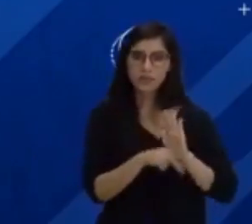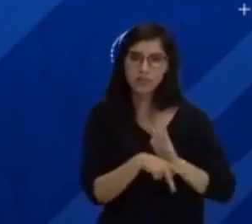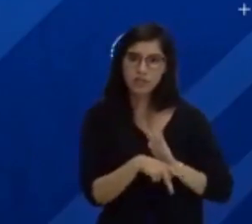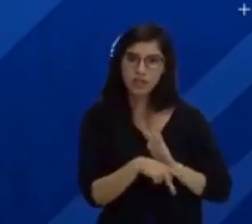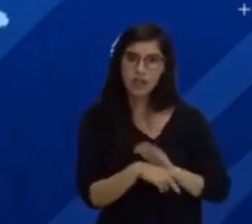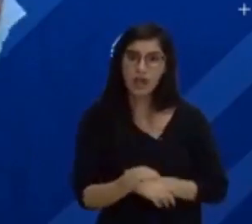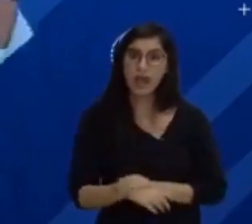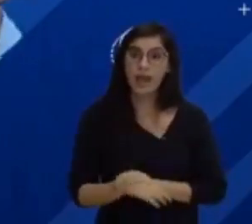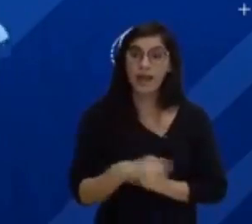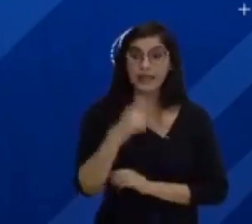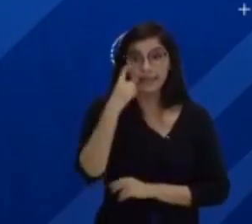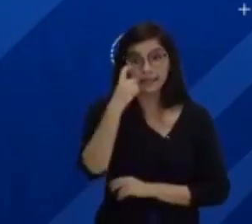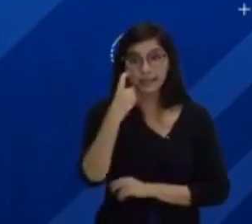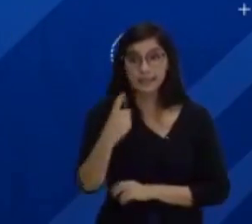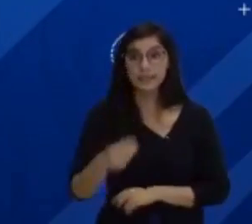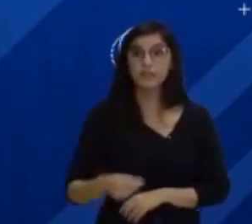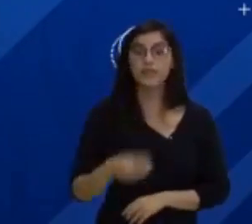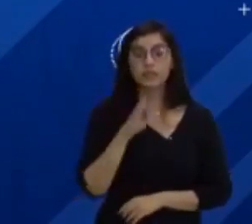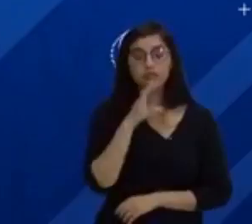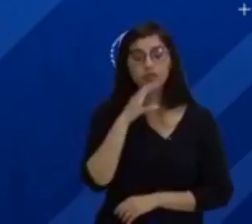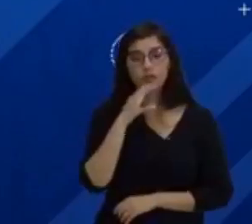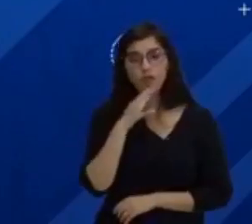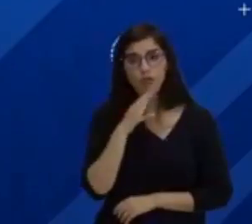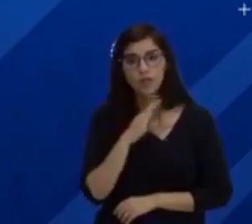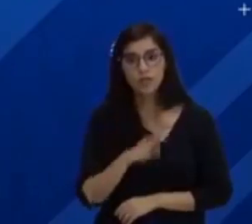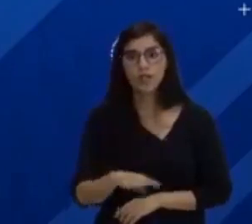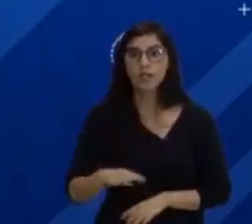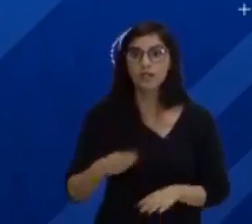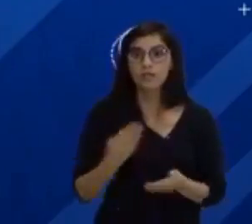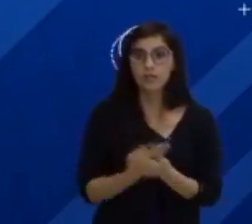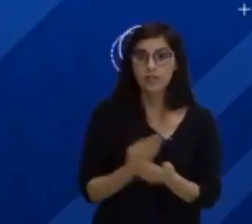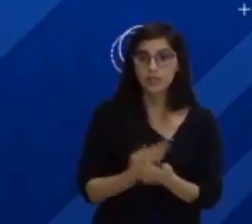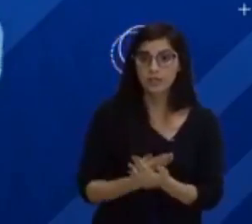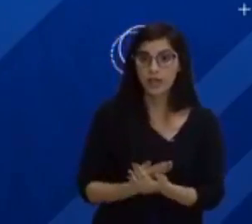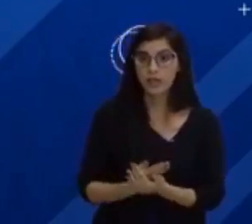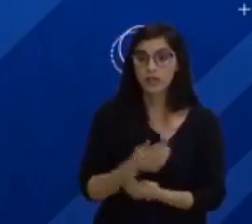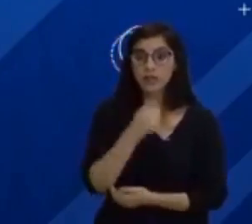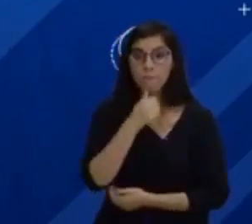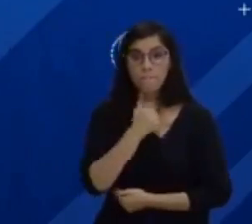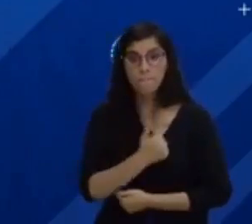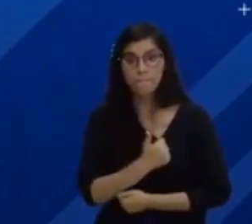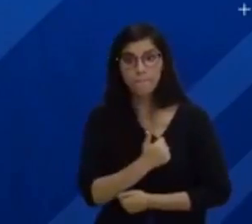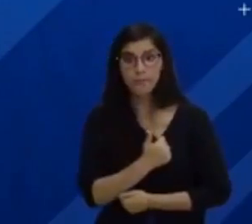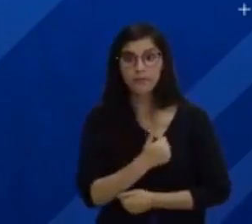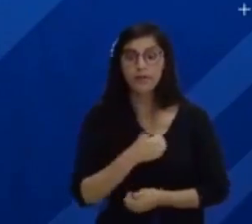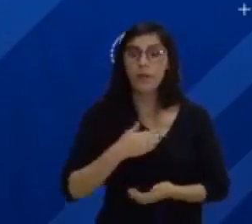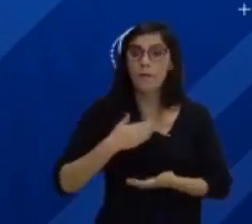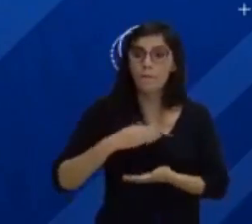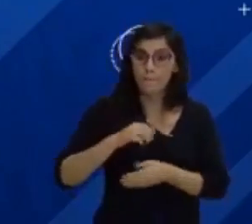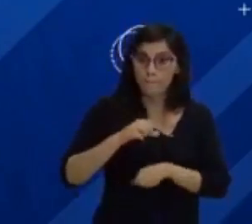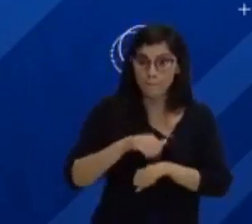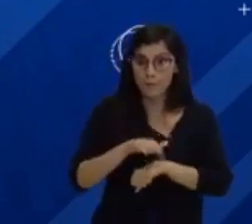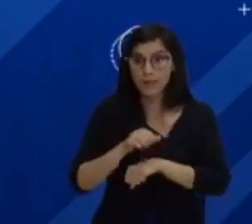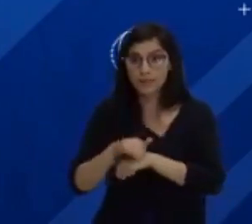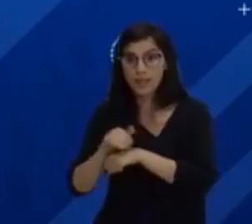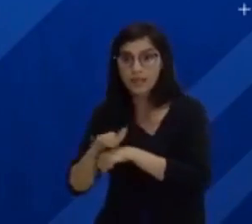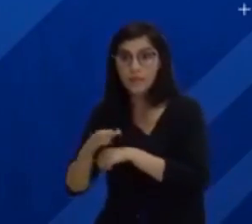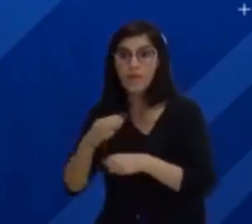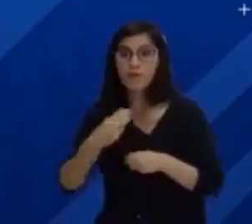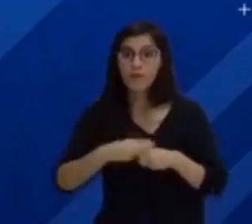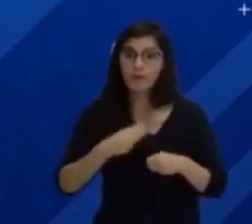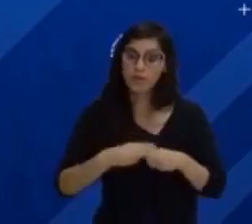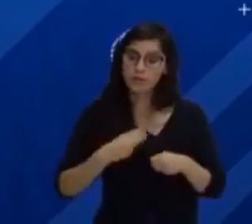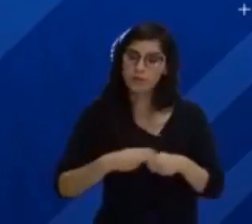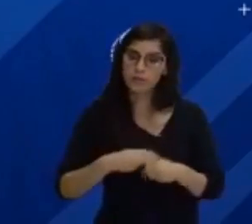do sistema educacional interativo, essas aulas de qualidade sendo transmitidas para vários municípios do nosso estado. E também, você